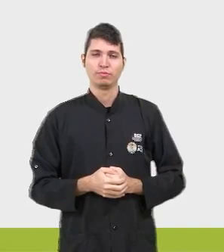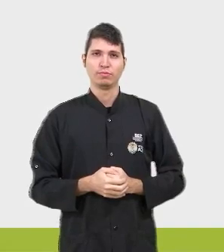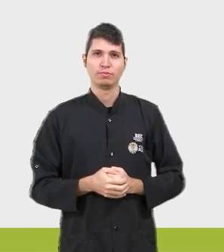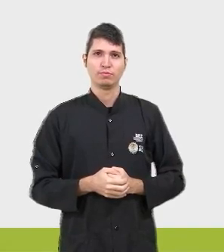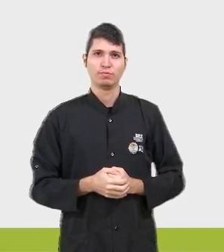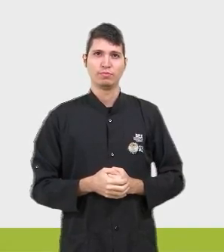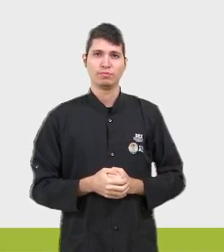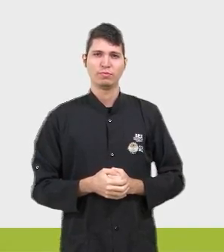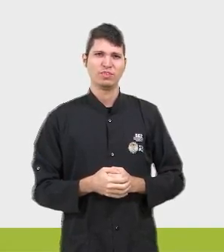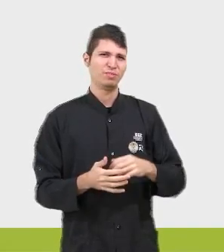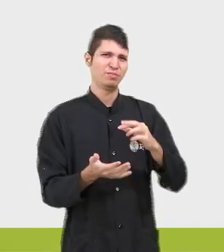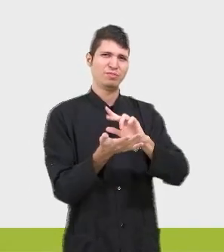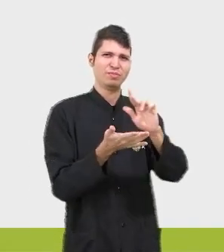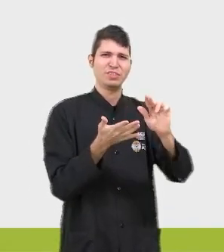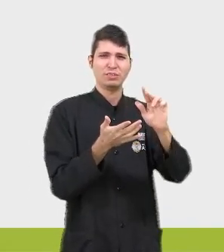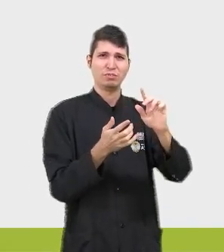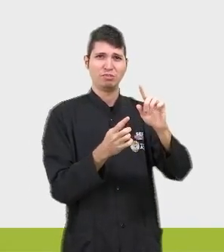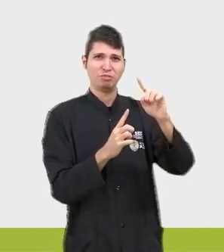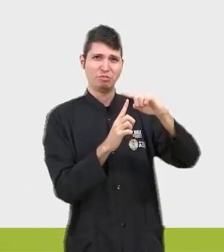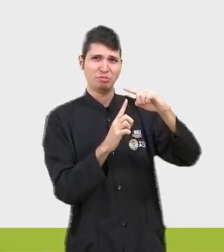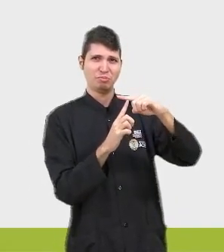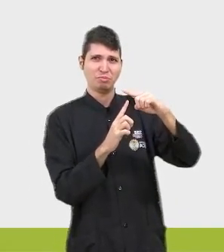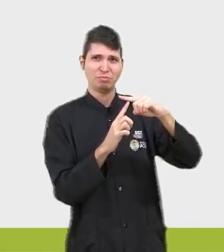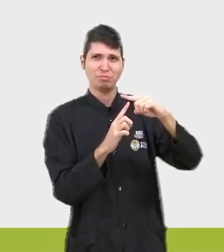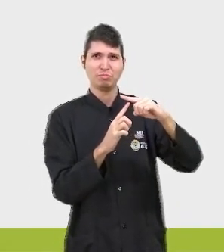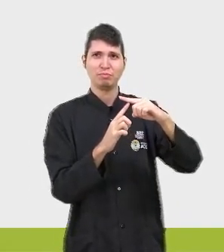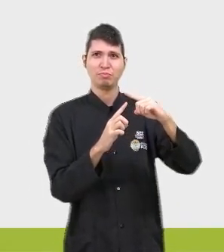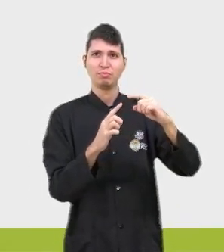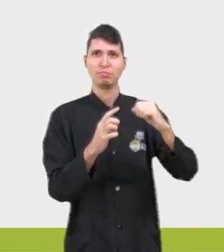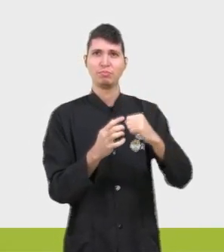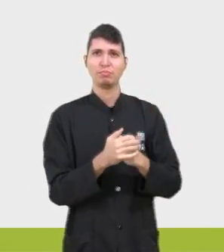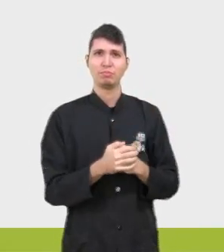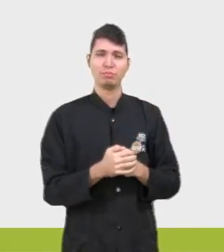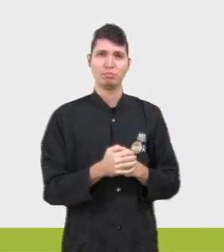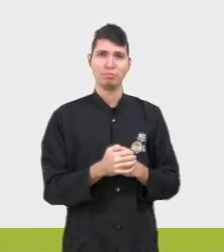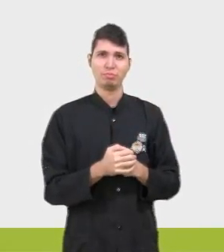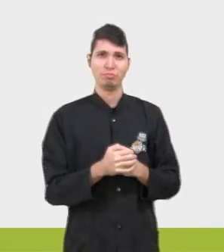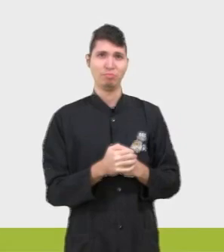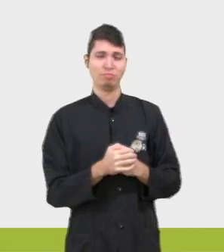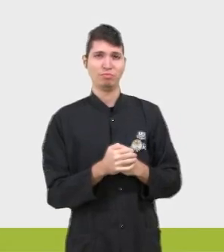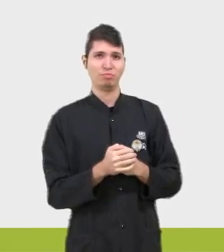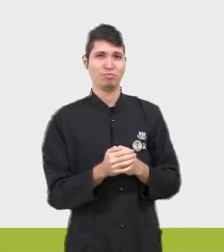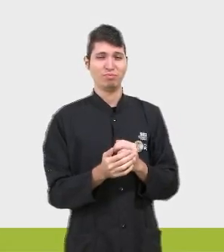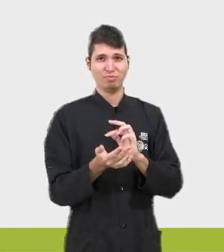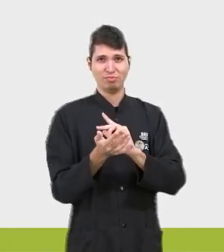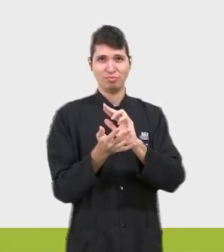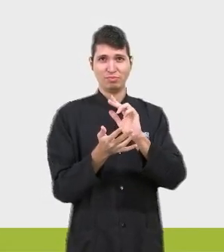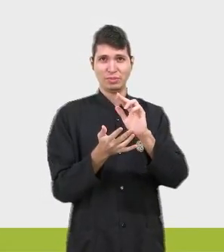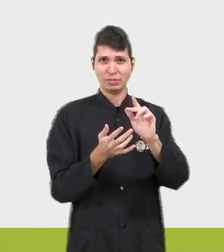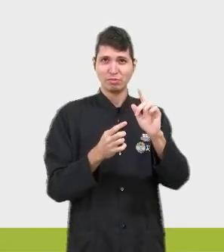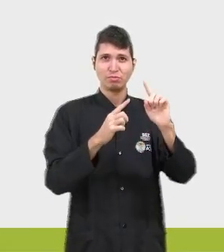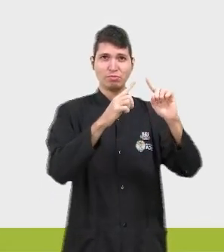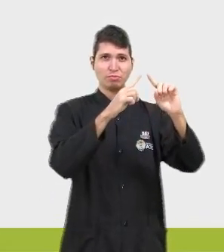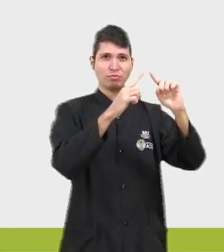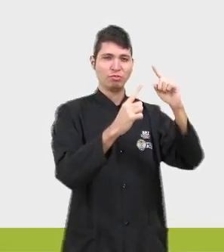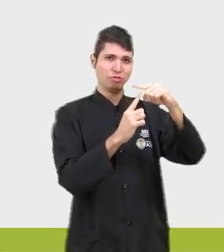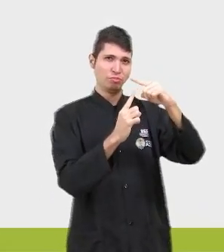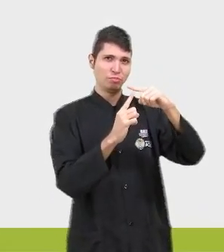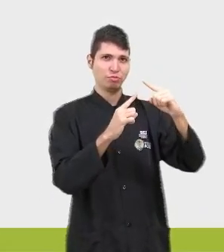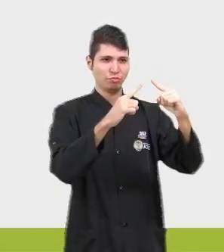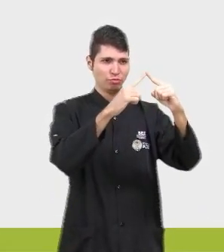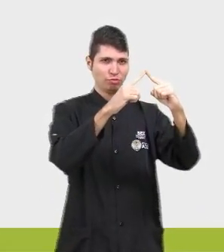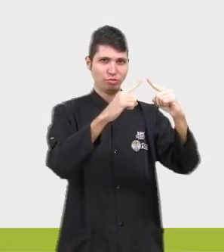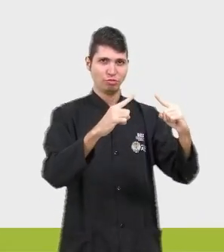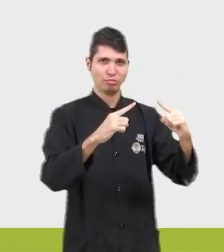retângulos, né? Isósceles, escalenos, são vários conceitos de triângulo e é bom você dar uma olhadinha sobre isso,